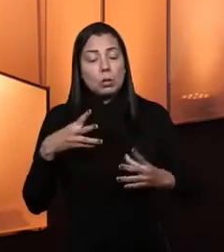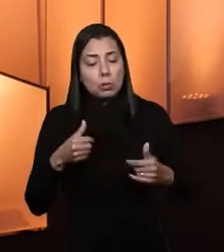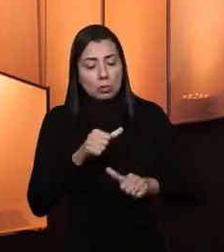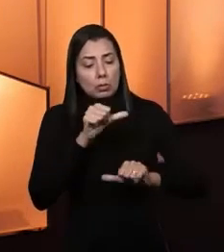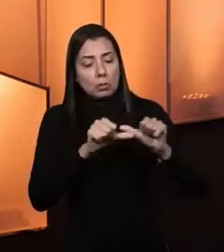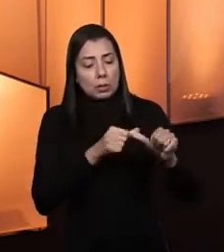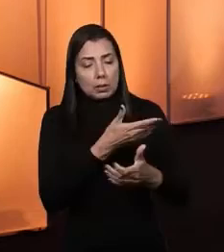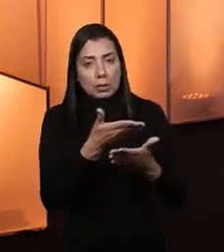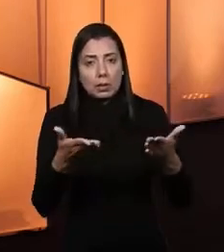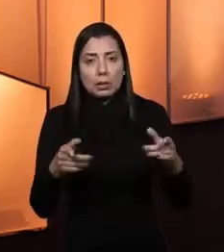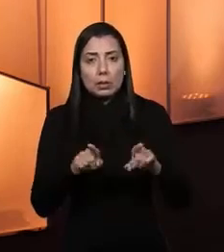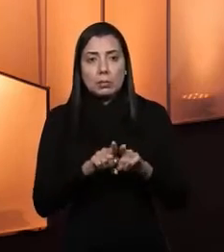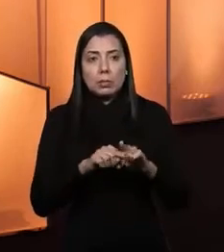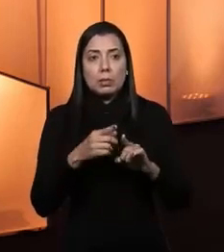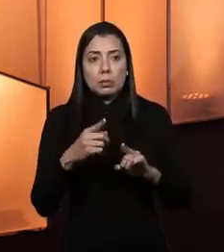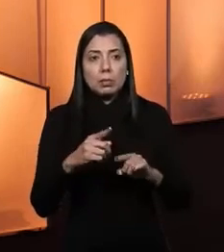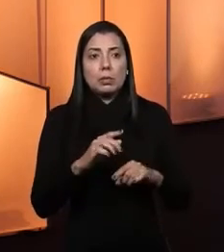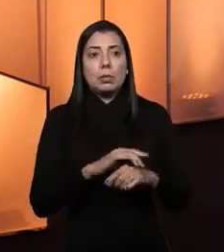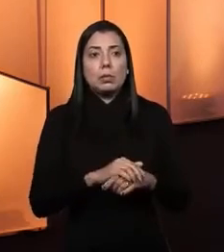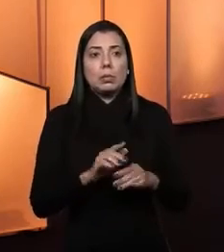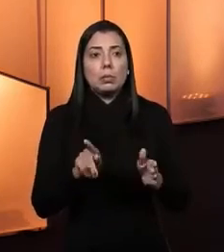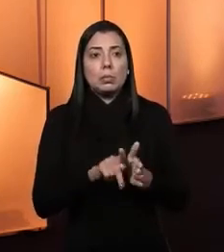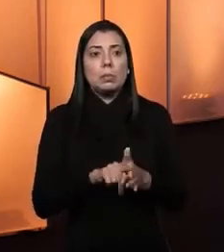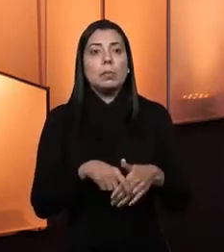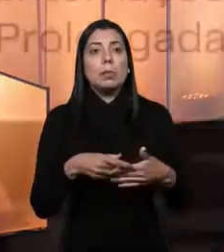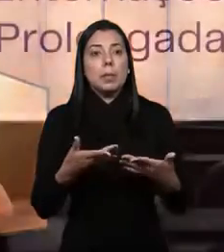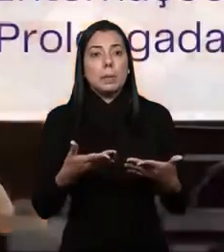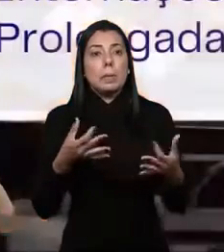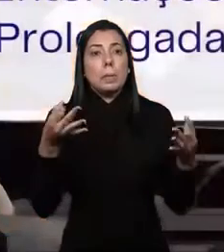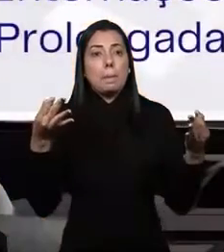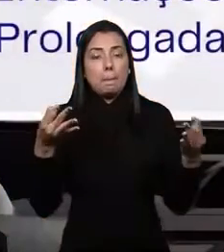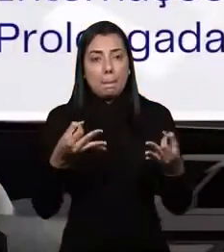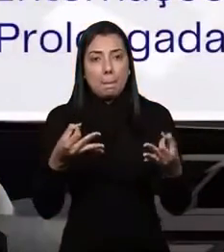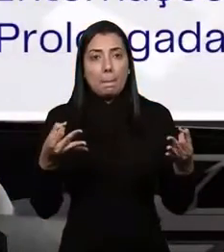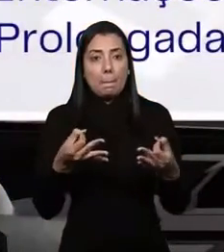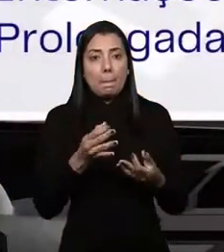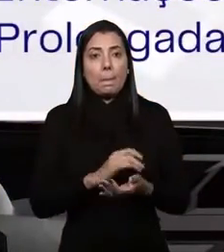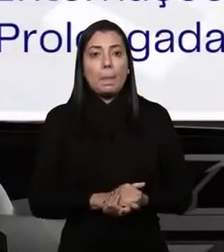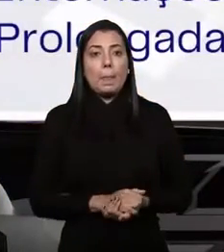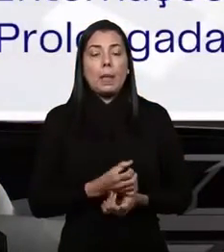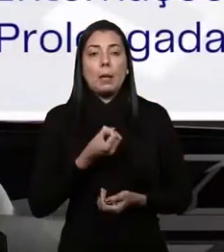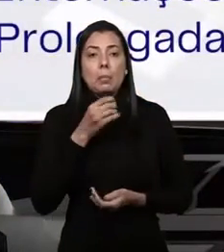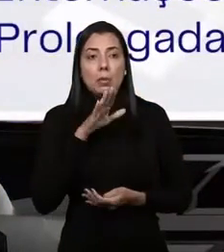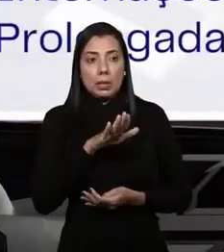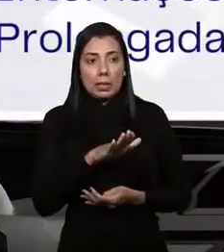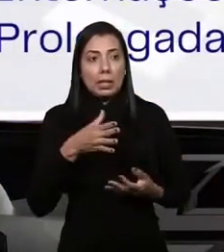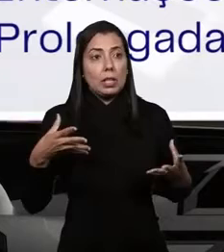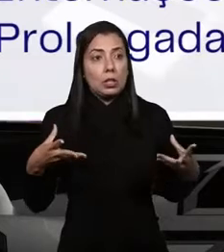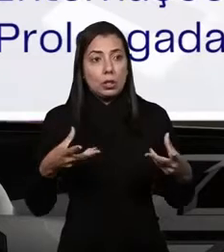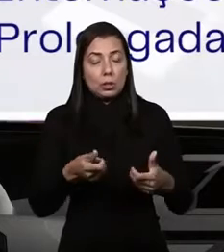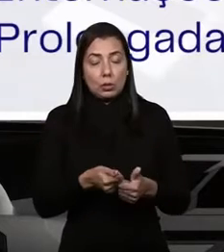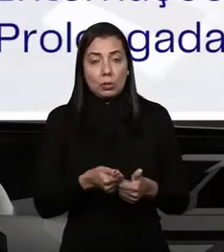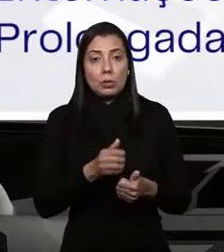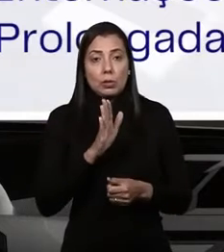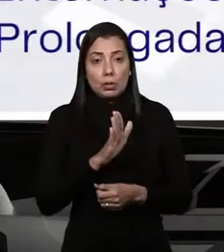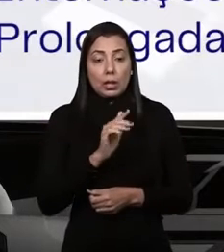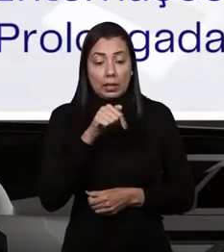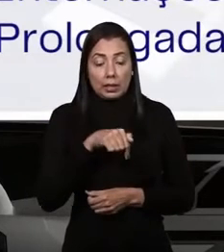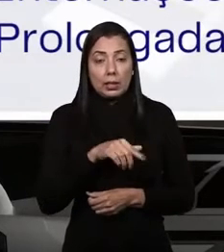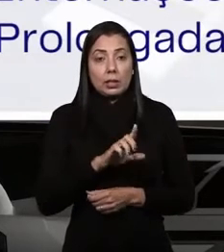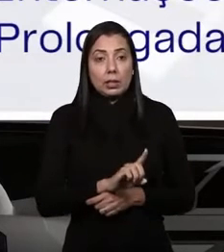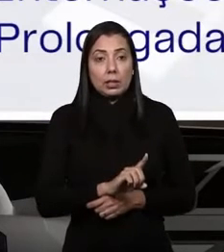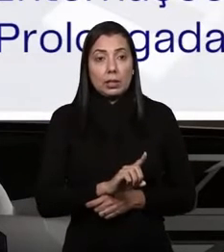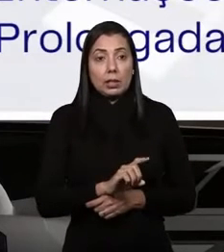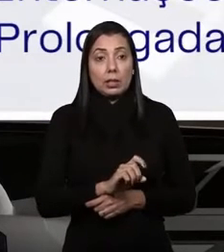fazendo aí na Santa Casa de Misericórdia do Pará. Perfeito. Boa tarde a todos. Já é tarde no Pará, já é meio